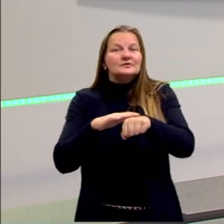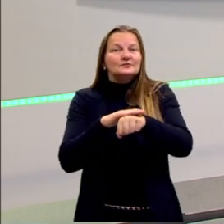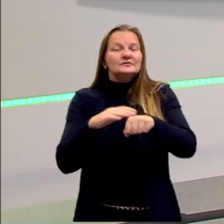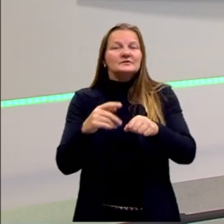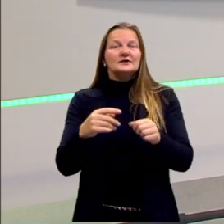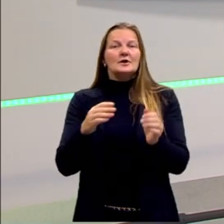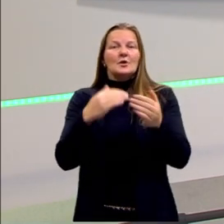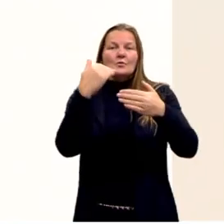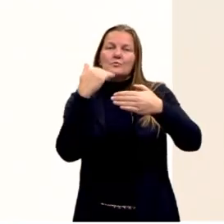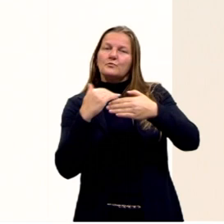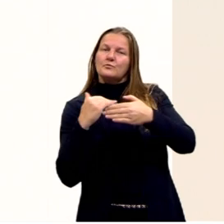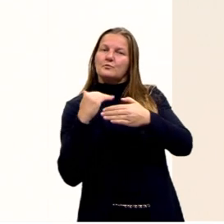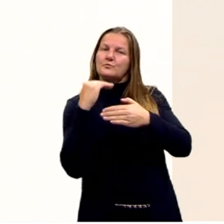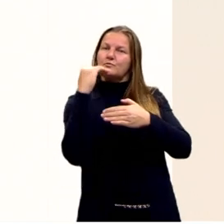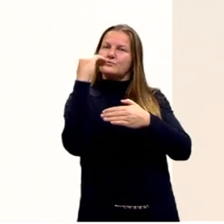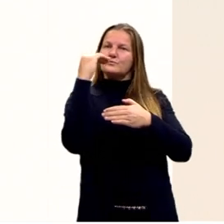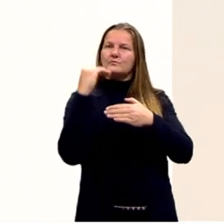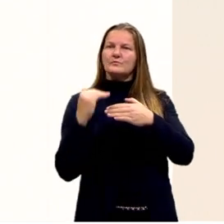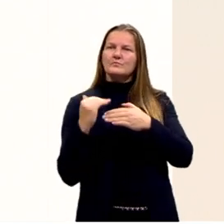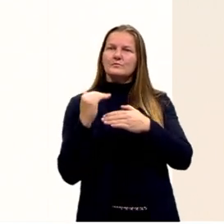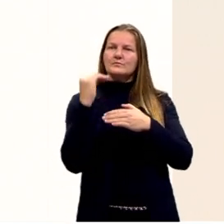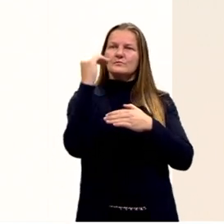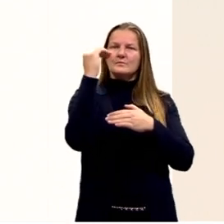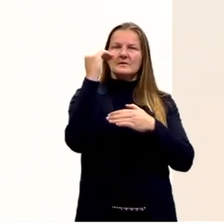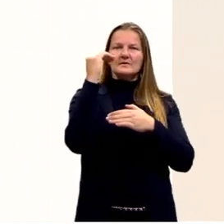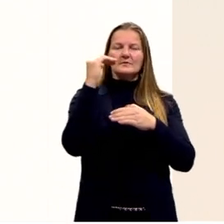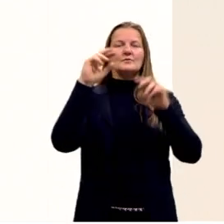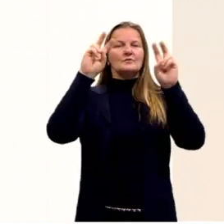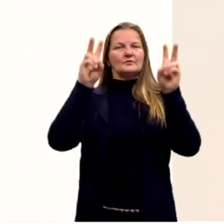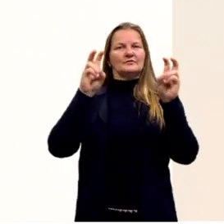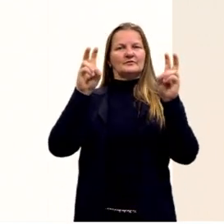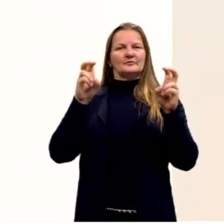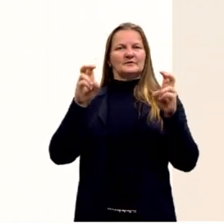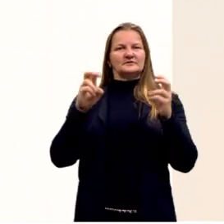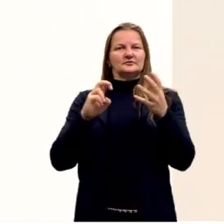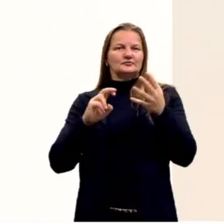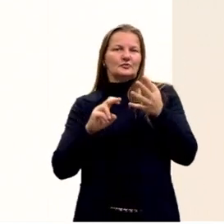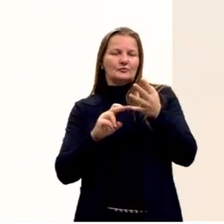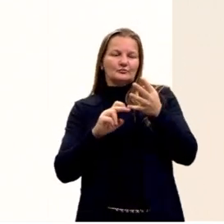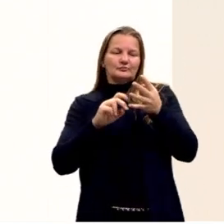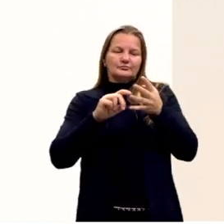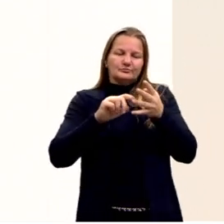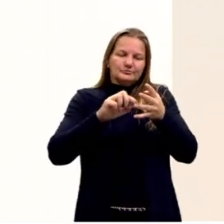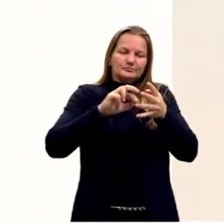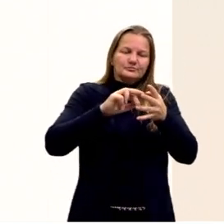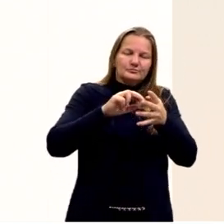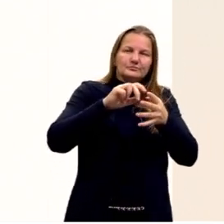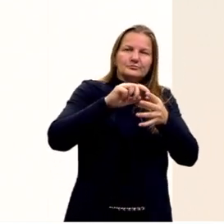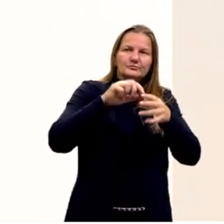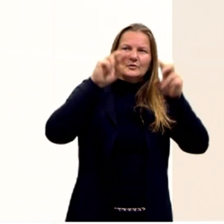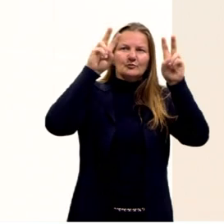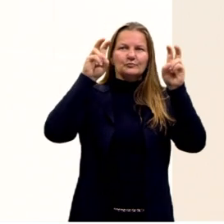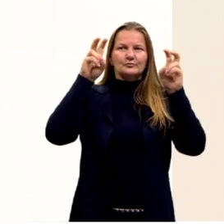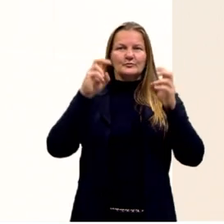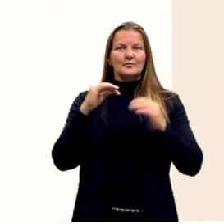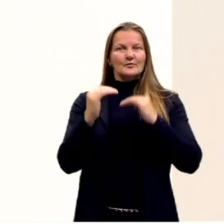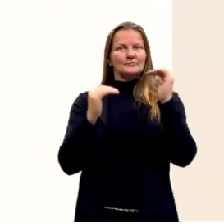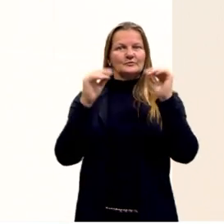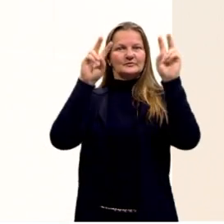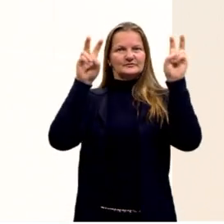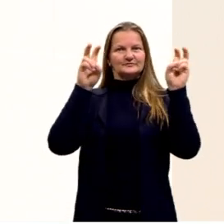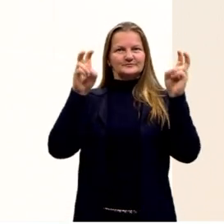progressão temática. A gente começa falando sobre progressão